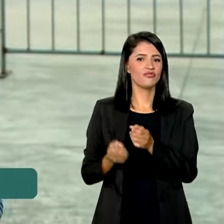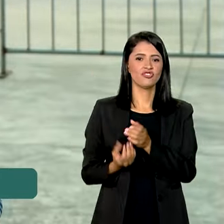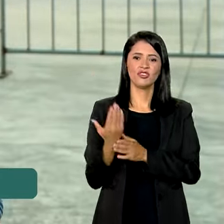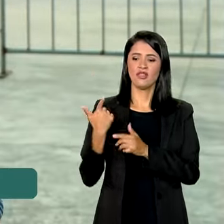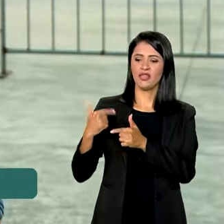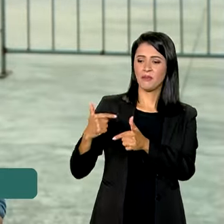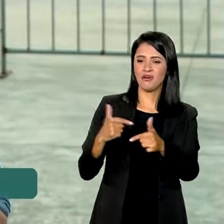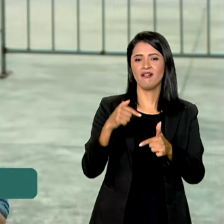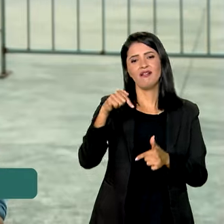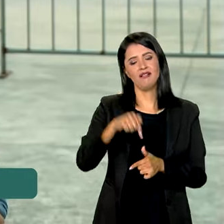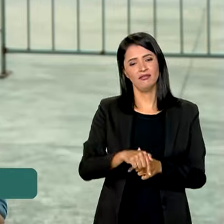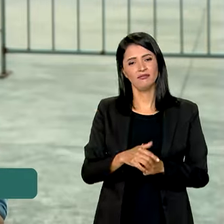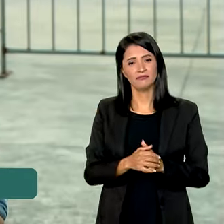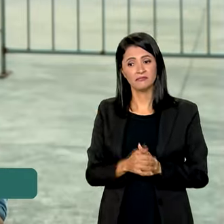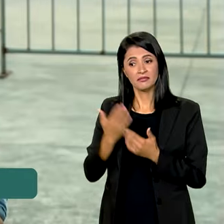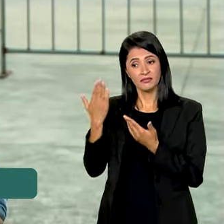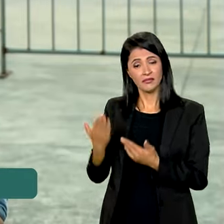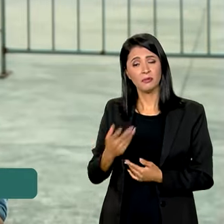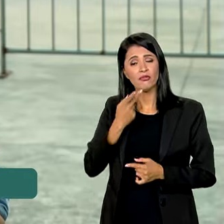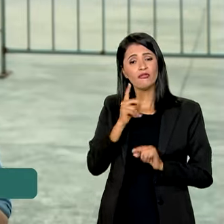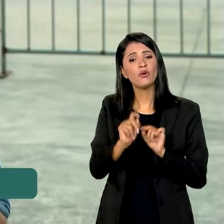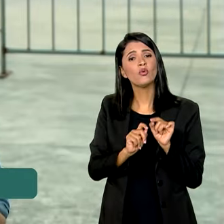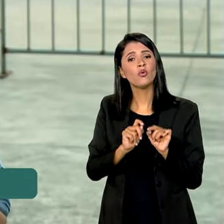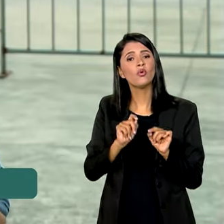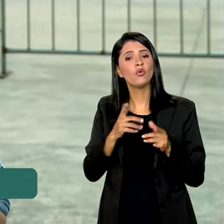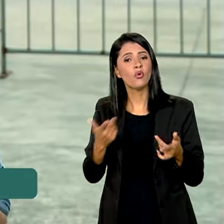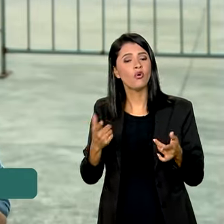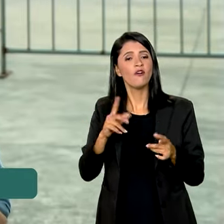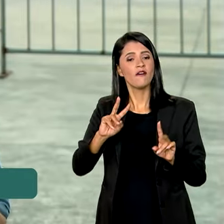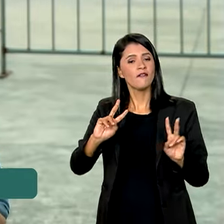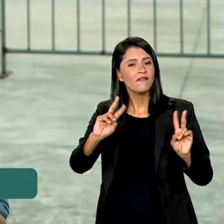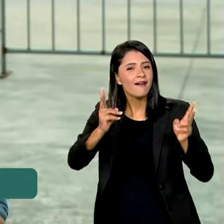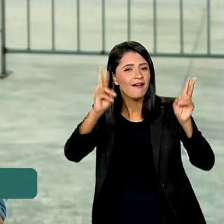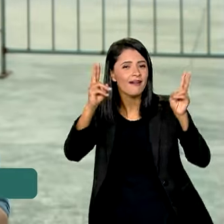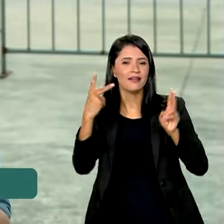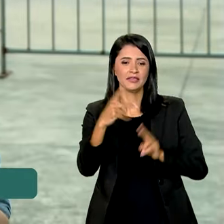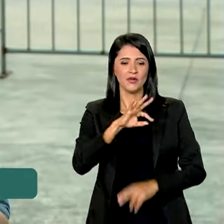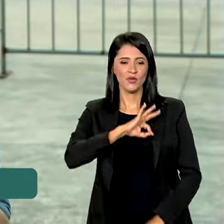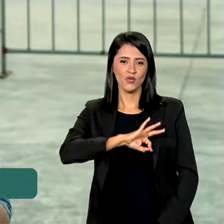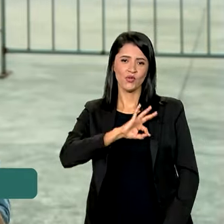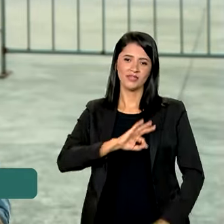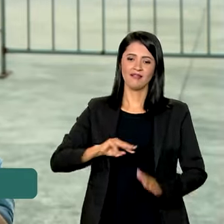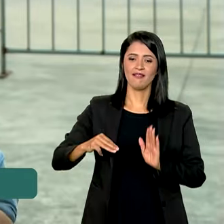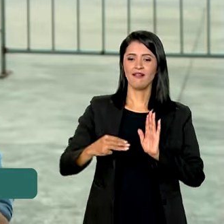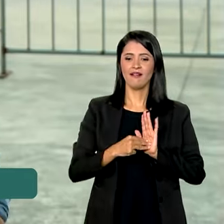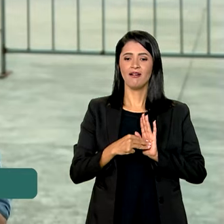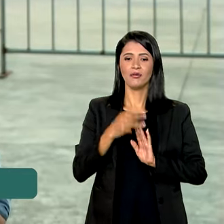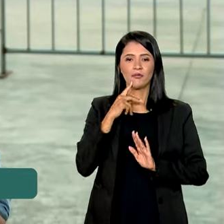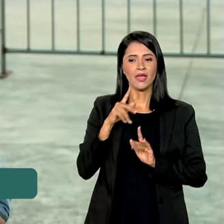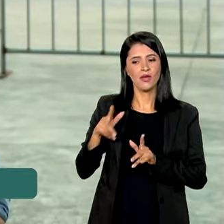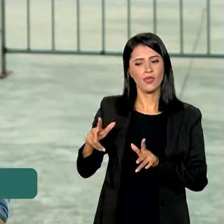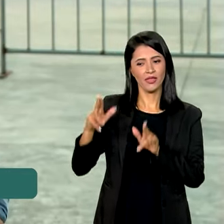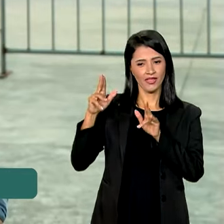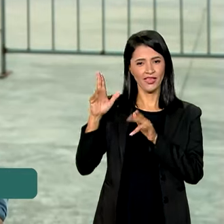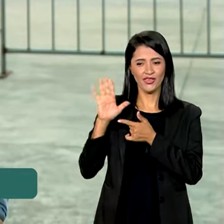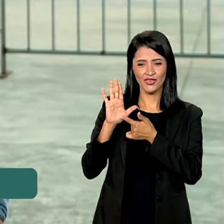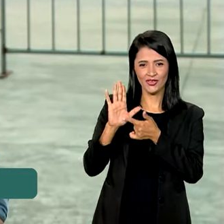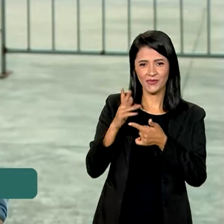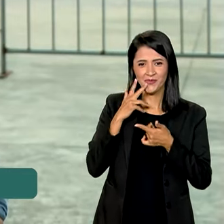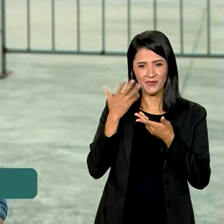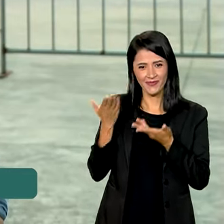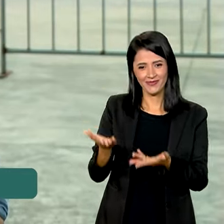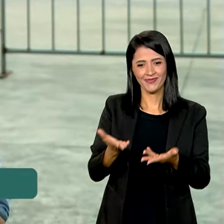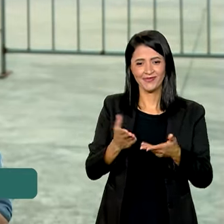empregos no país. Luiz Marinho falou também da valorização do salário mínimo. Nós separamos um trecho da fala do